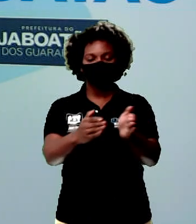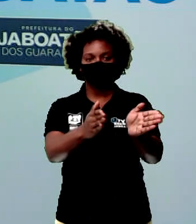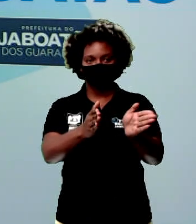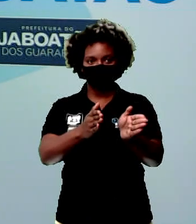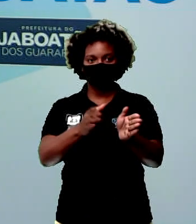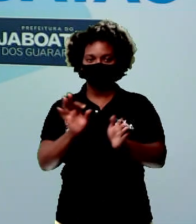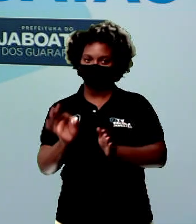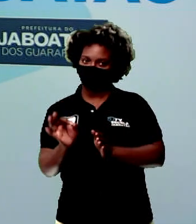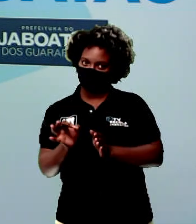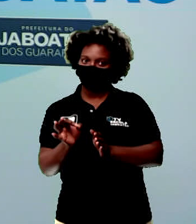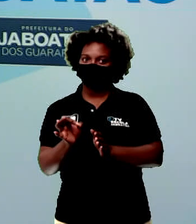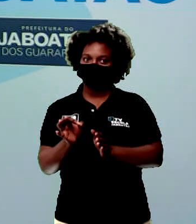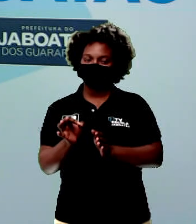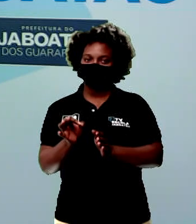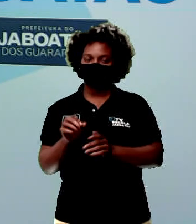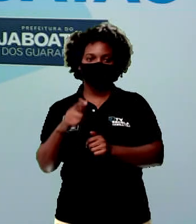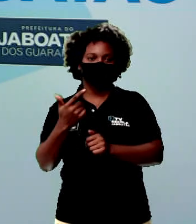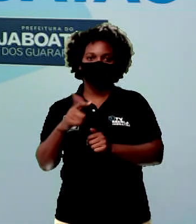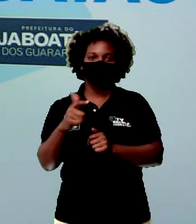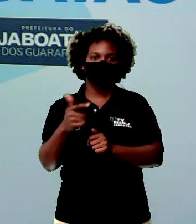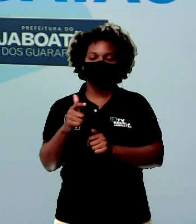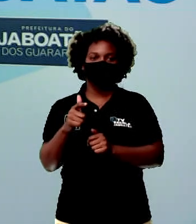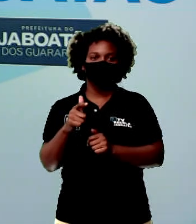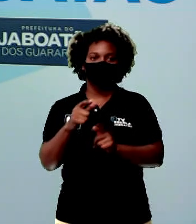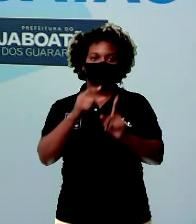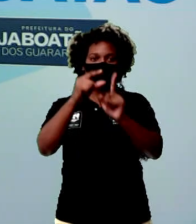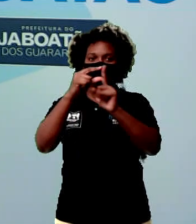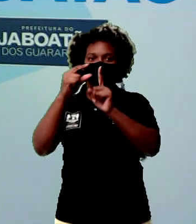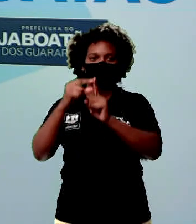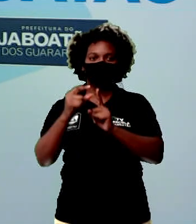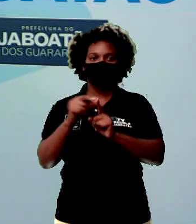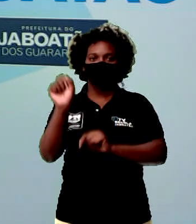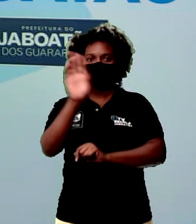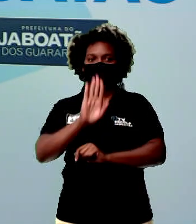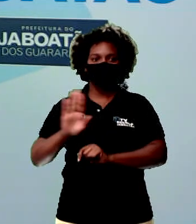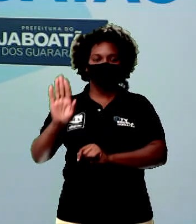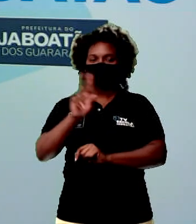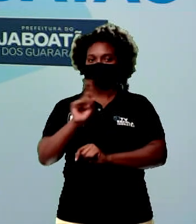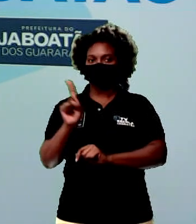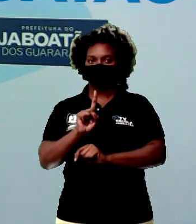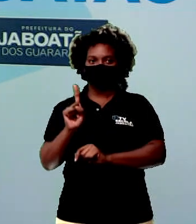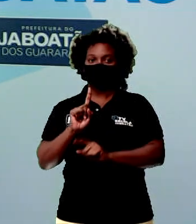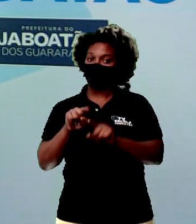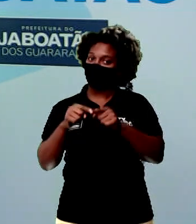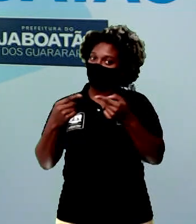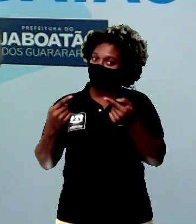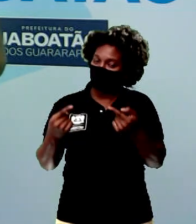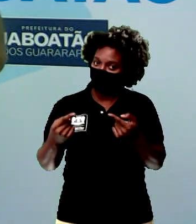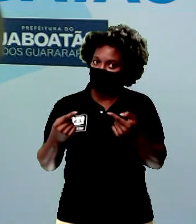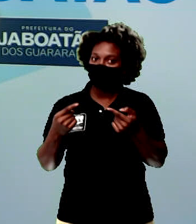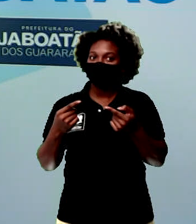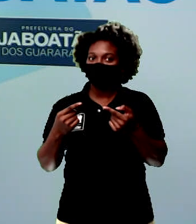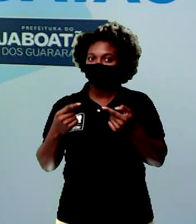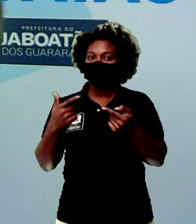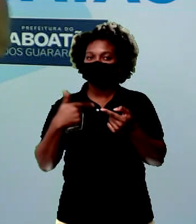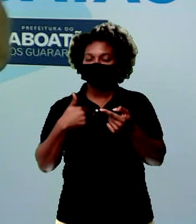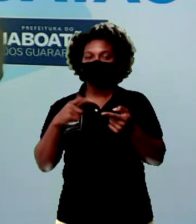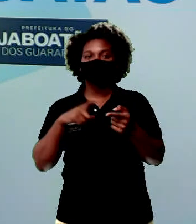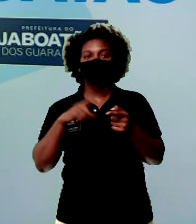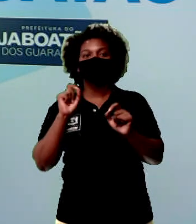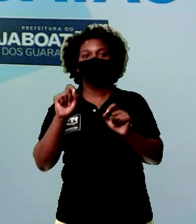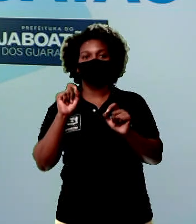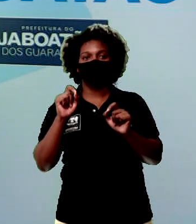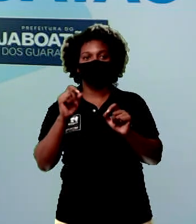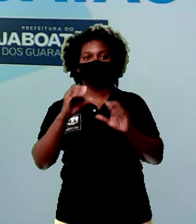Ok? Não temos palavras aí, mas ele estabelece comunicação com os